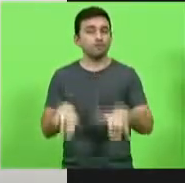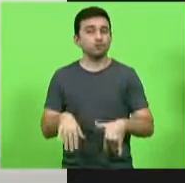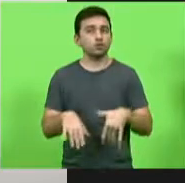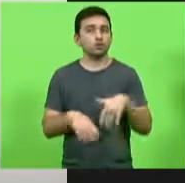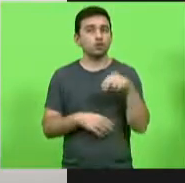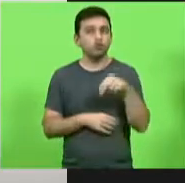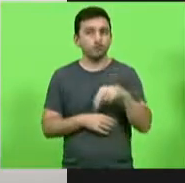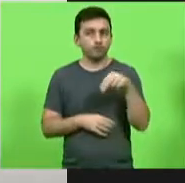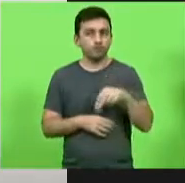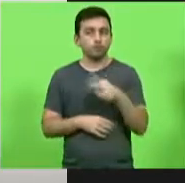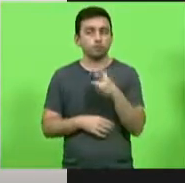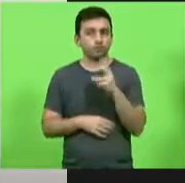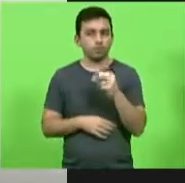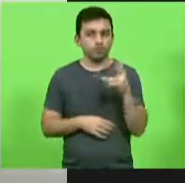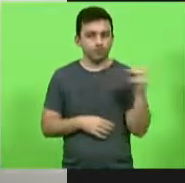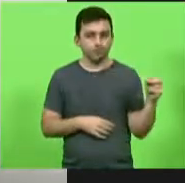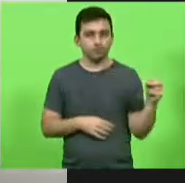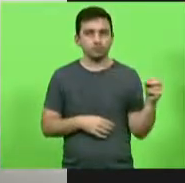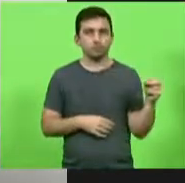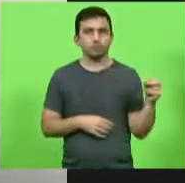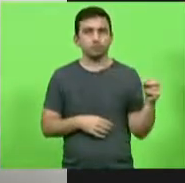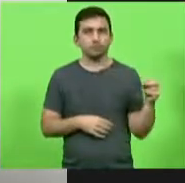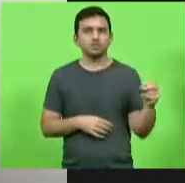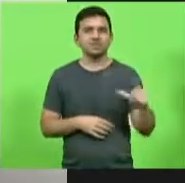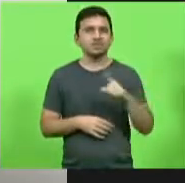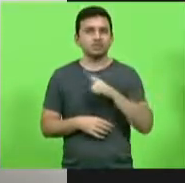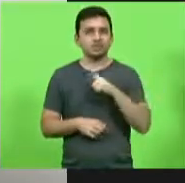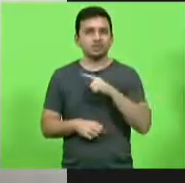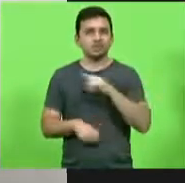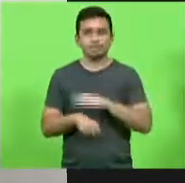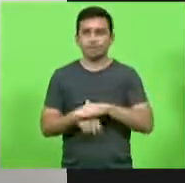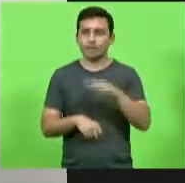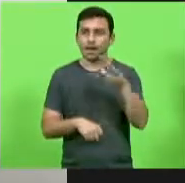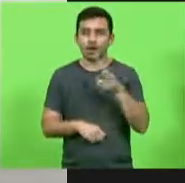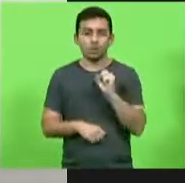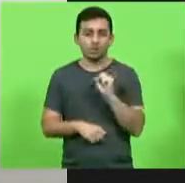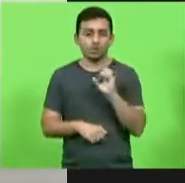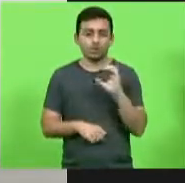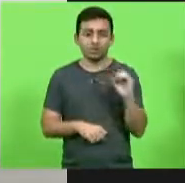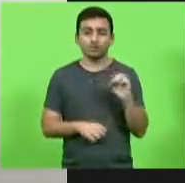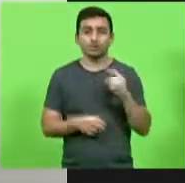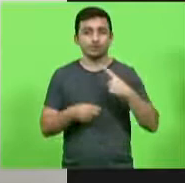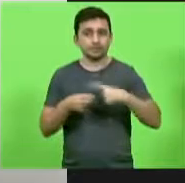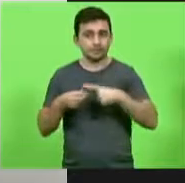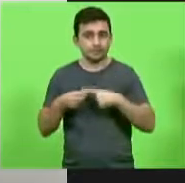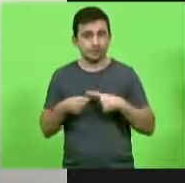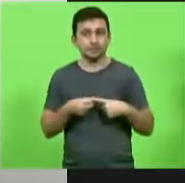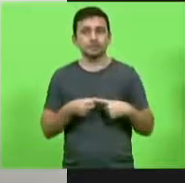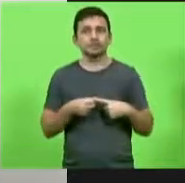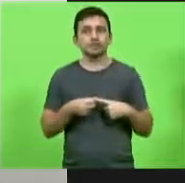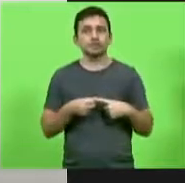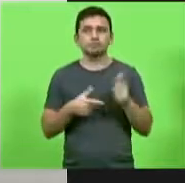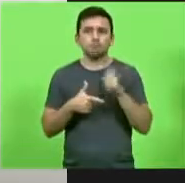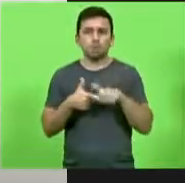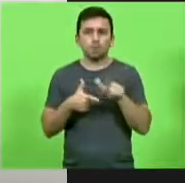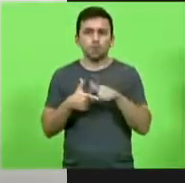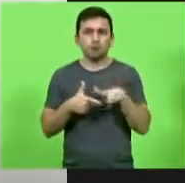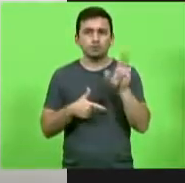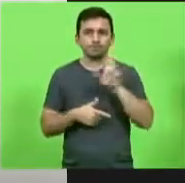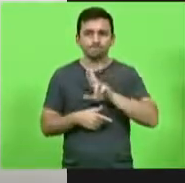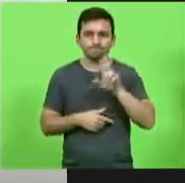de 2020 nós tínhamos mais de 80 cidades em situação de